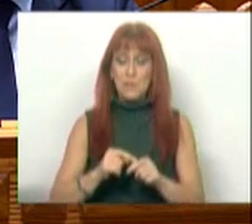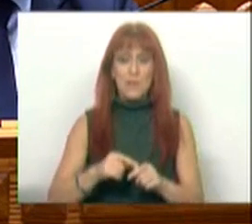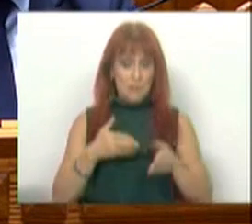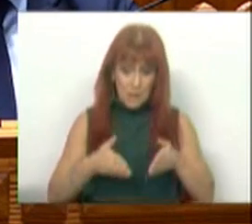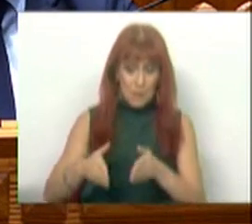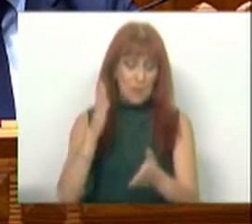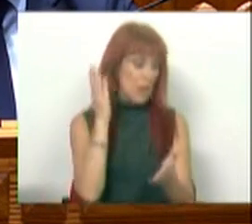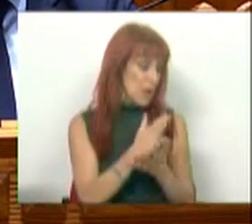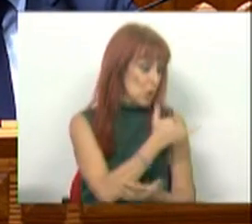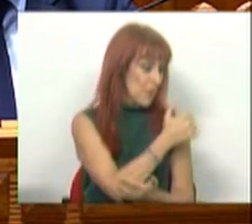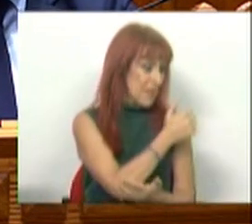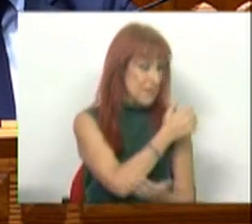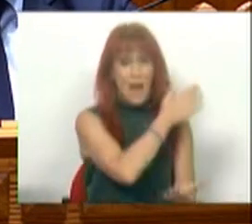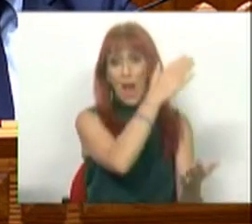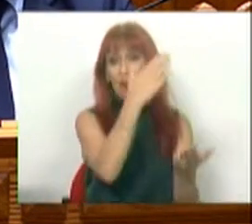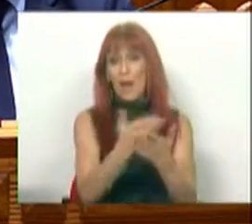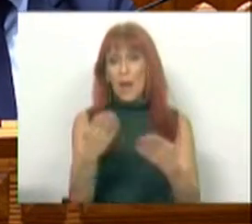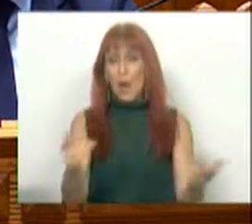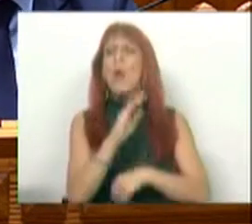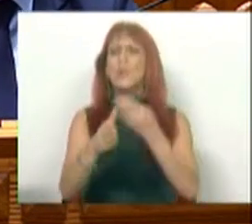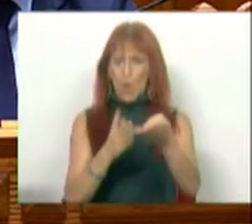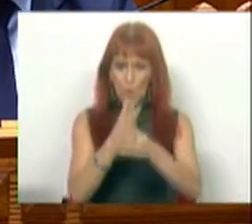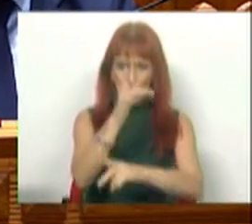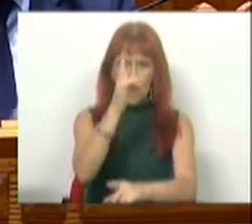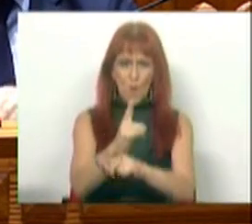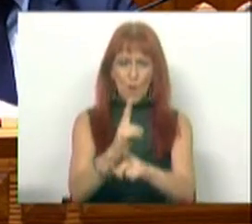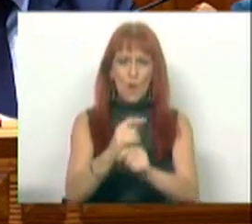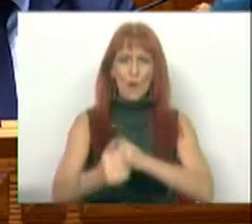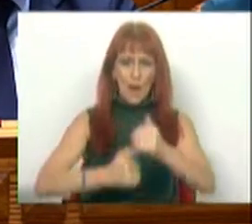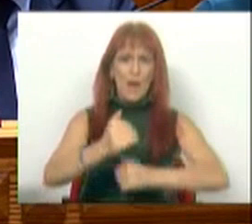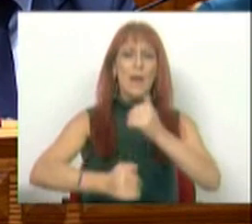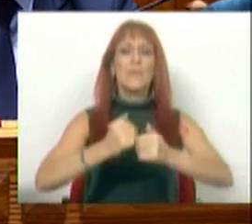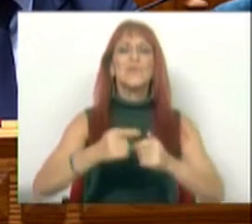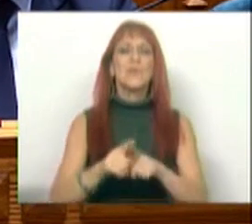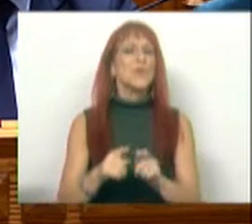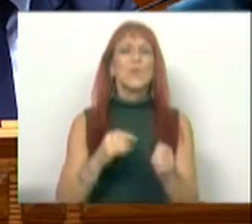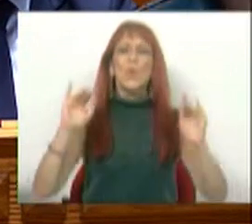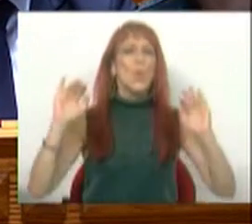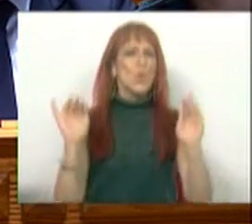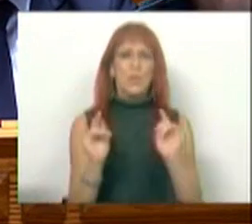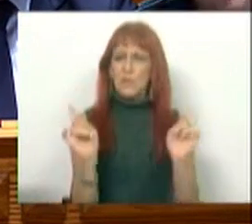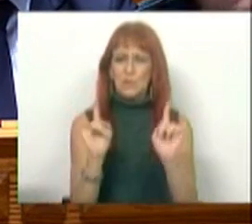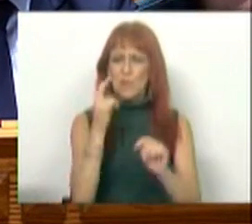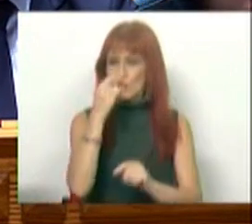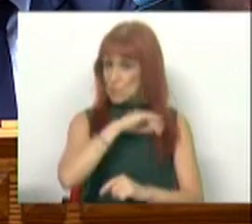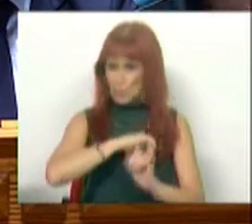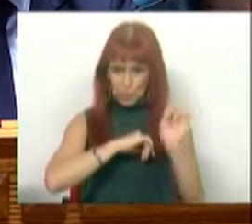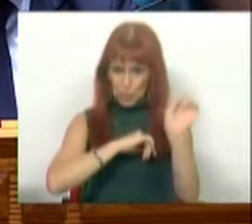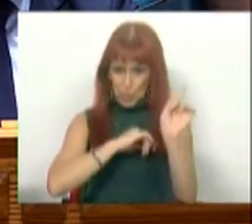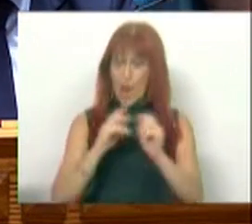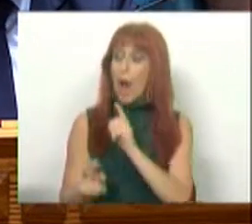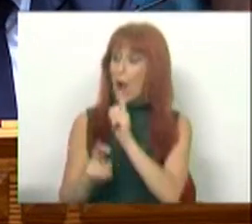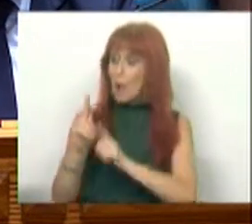percurso desde 2015 até agora, iremos continuar a avançar, não reduzindo o que as pessoas recebem,